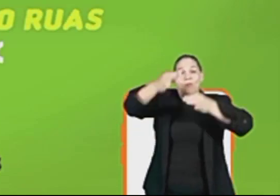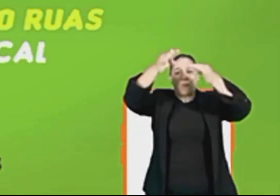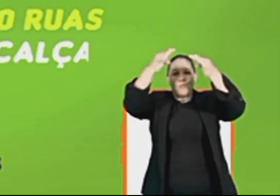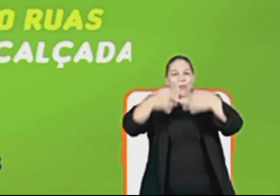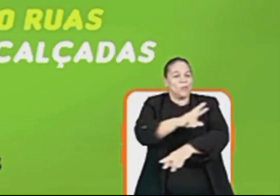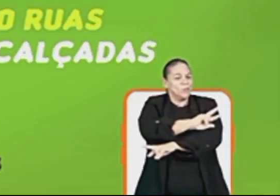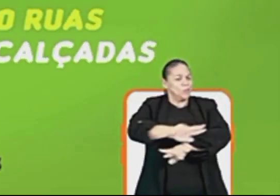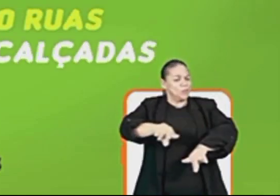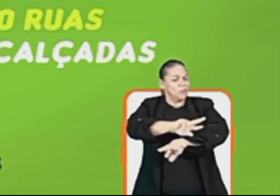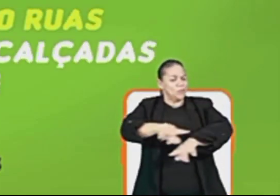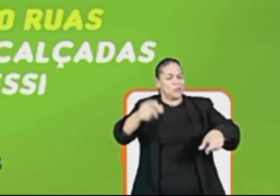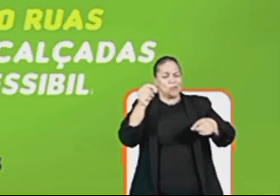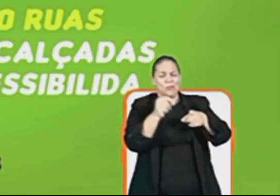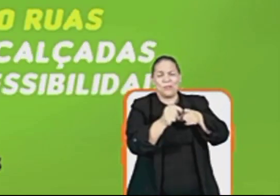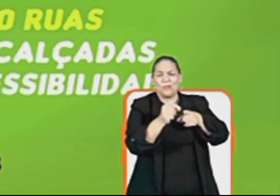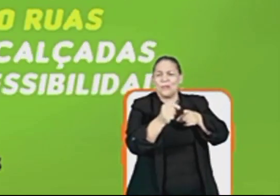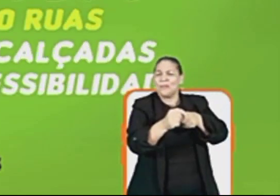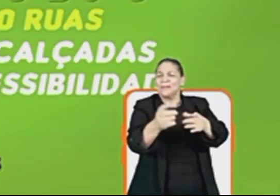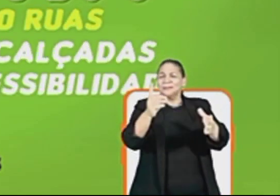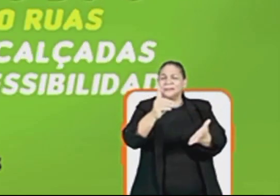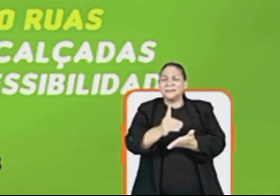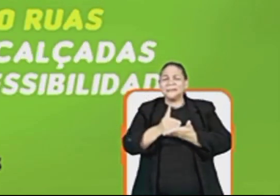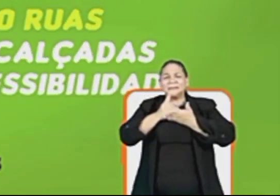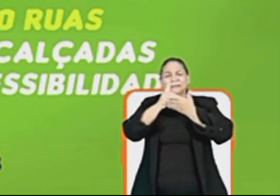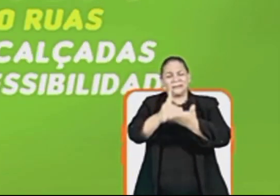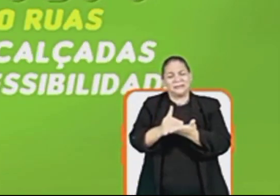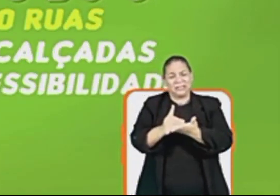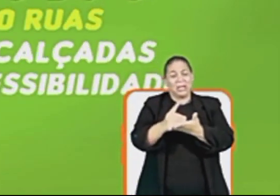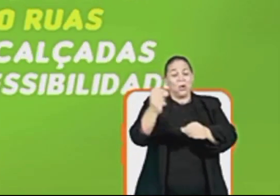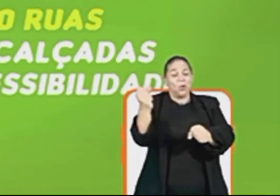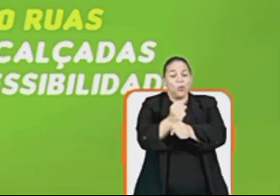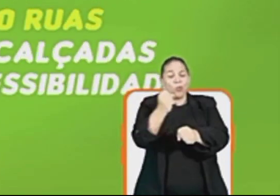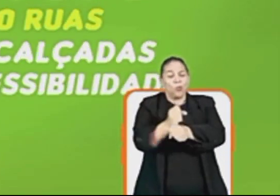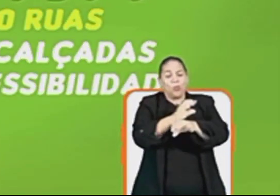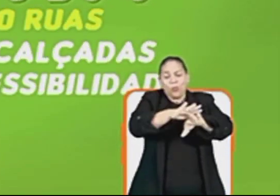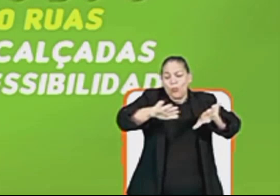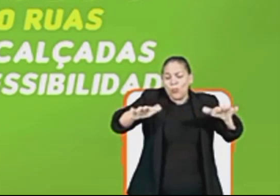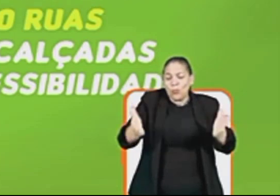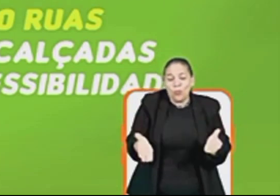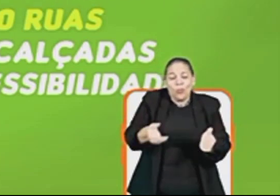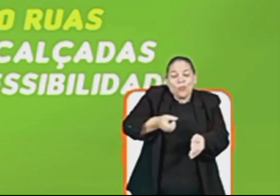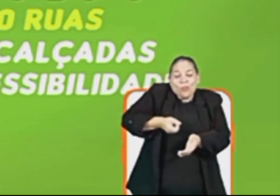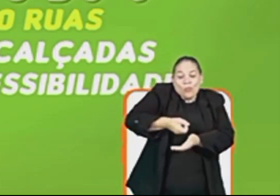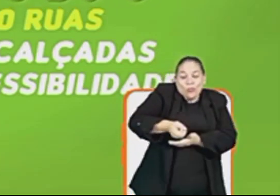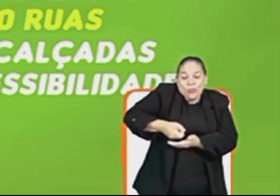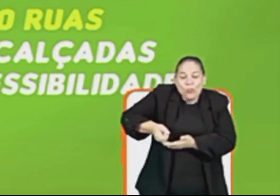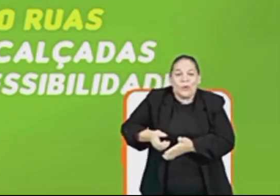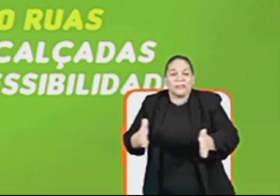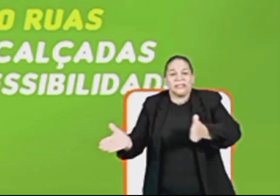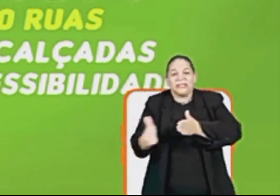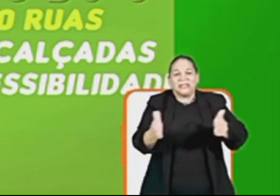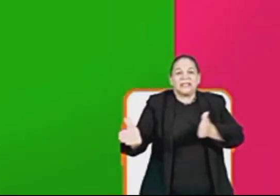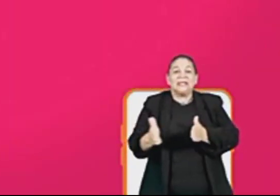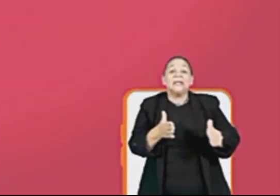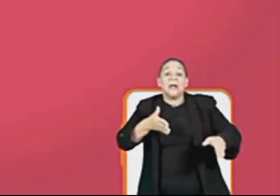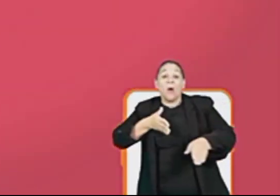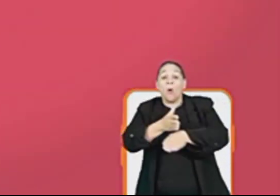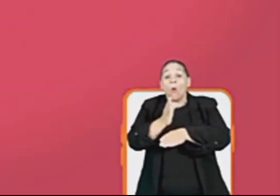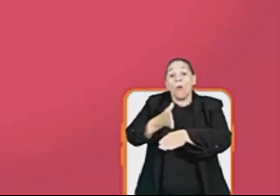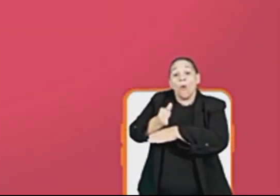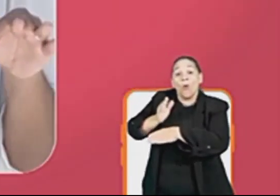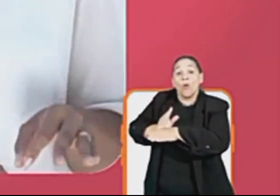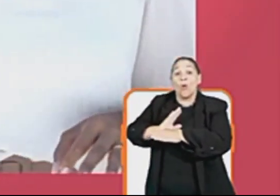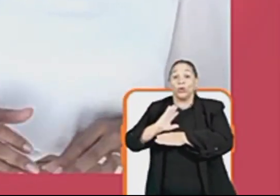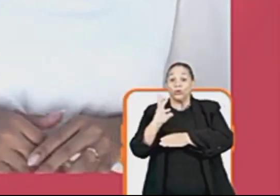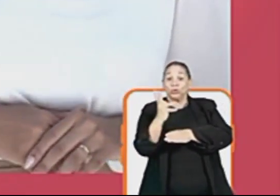diversos bairros da cidade Garantindo mais dignidade Com calçadas qualificadas, trinagem e acessibilidade para todos Nós vamos